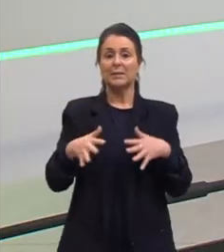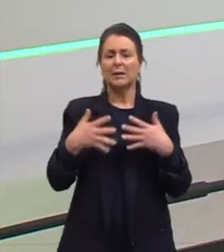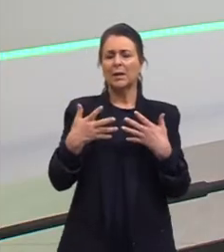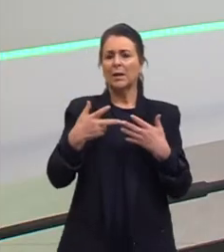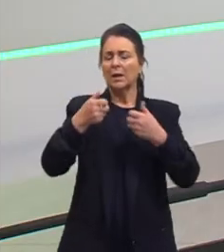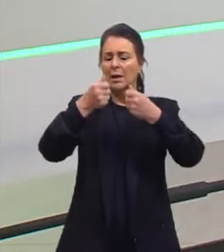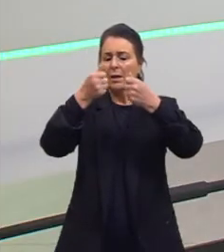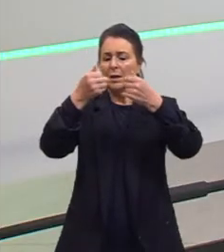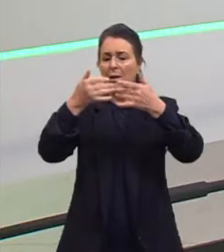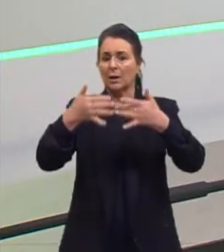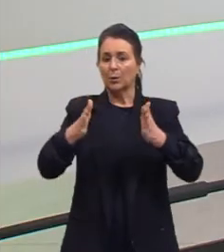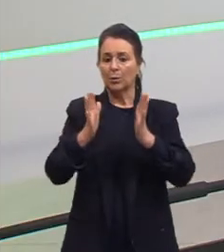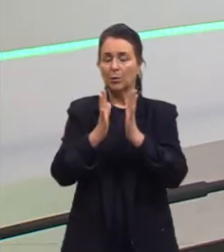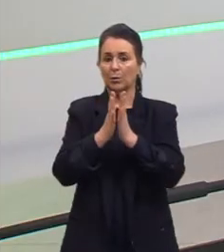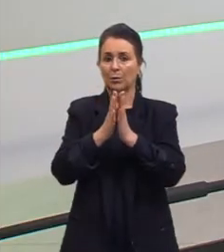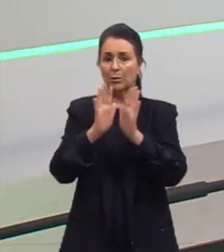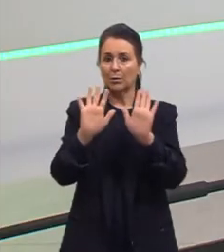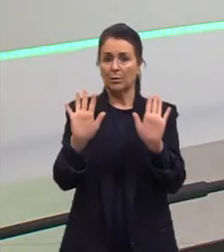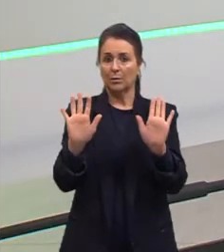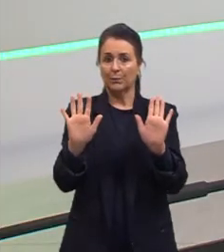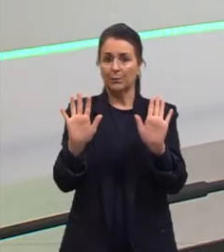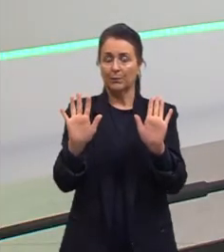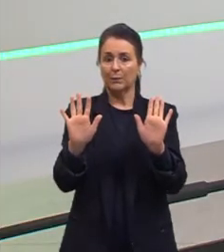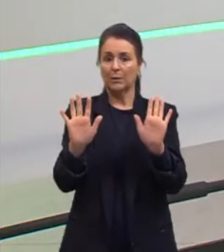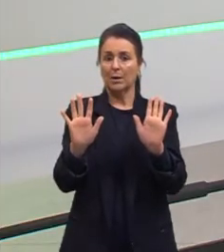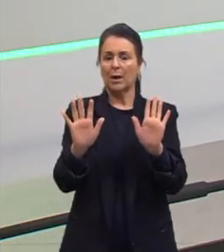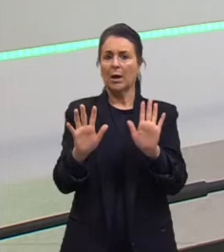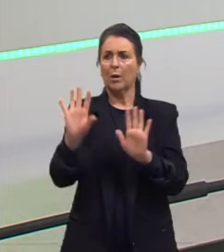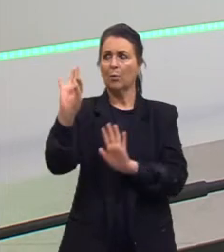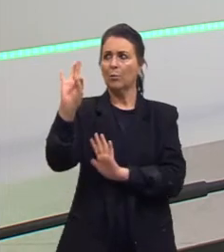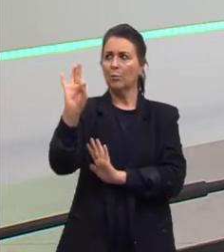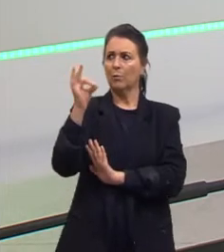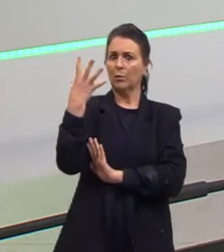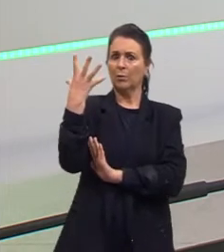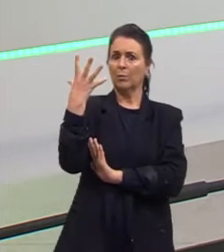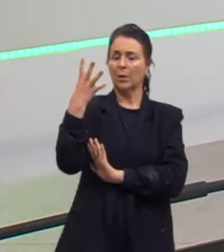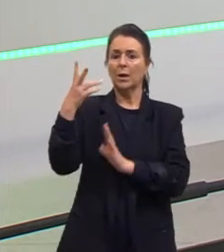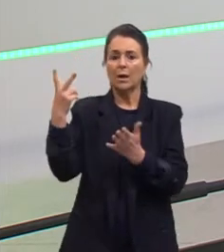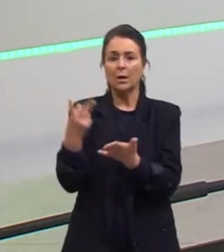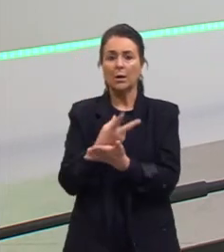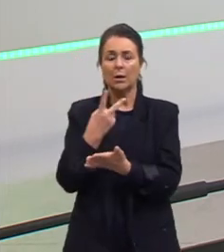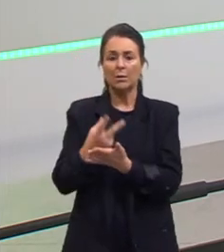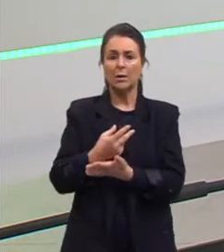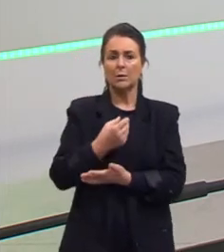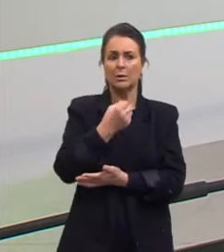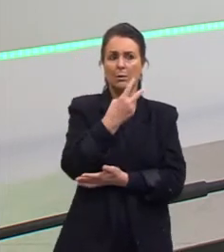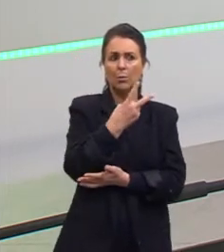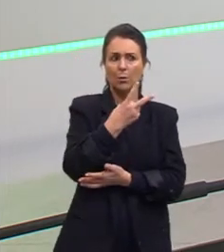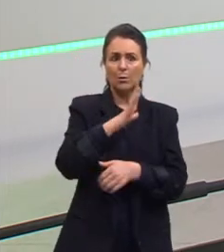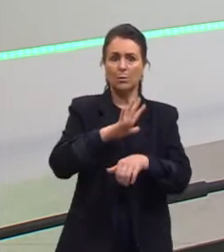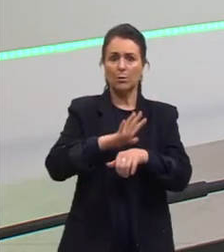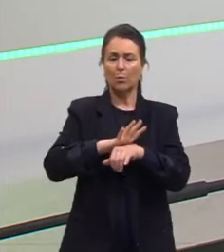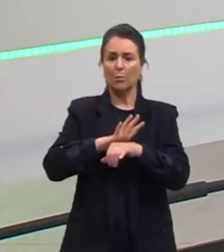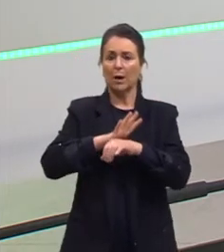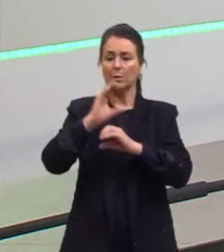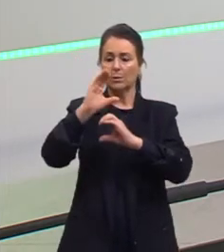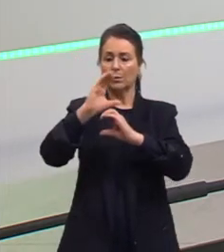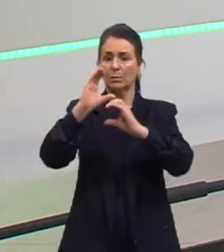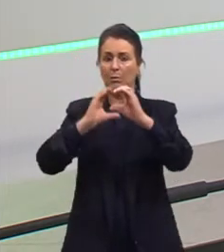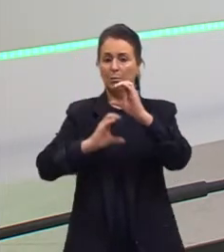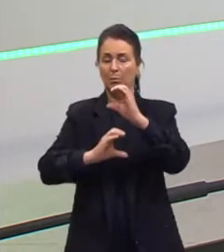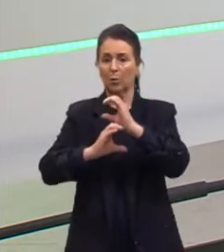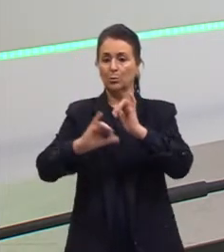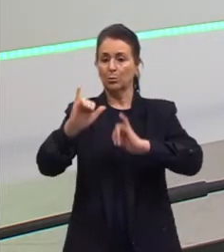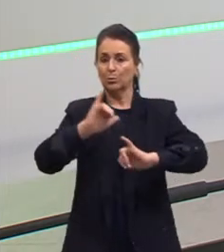fala de isomeria, a gente está falando de um fenômeno que acontece entre dois ou mais compostos químicos